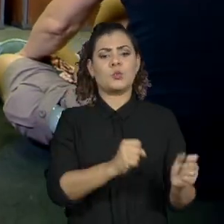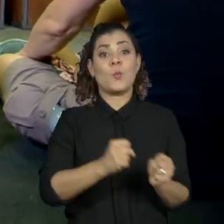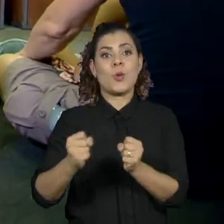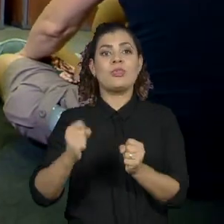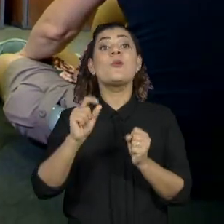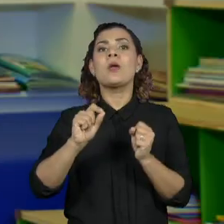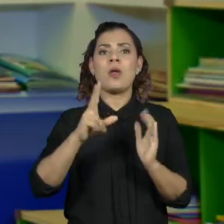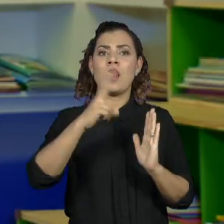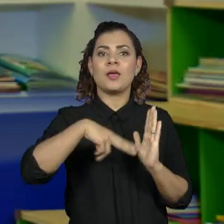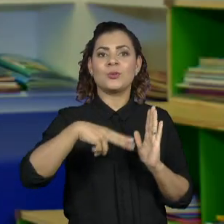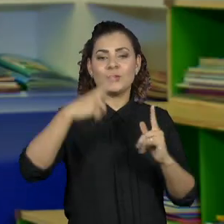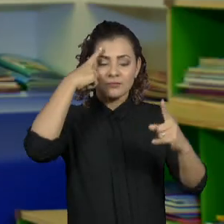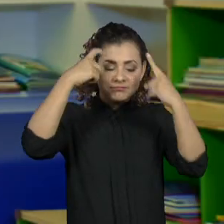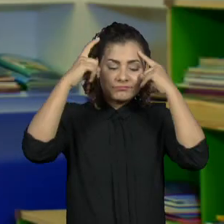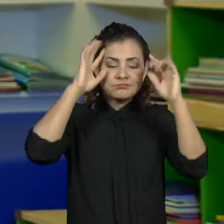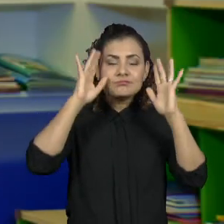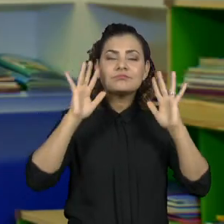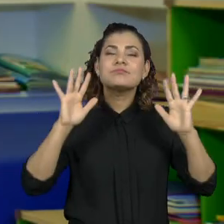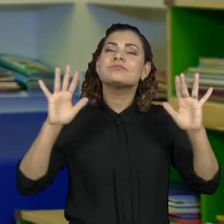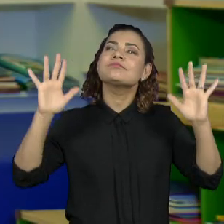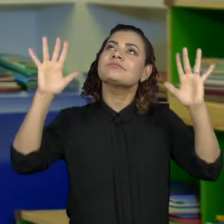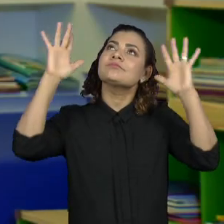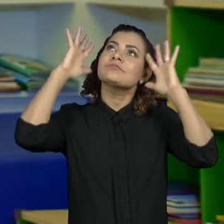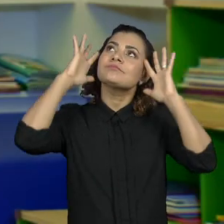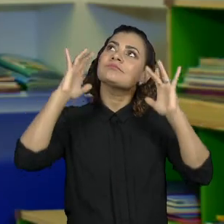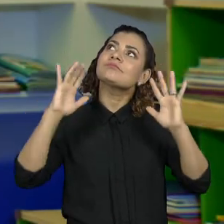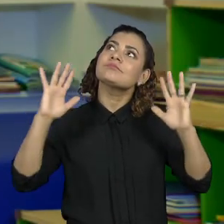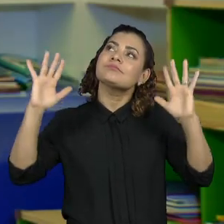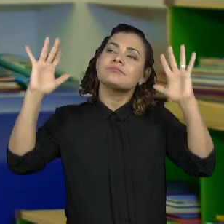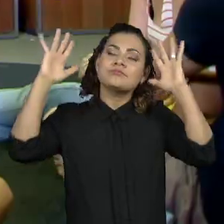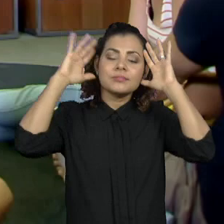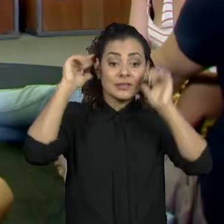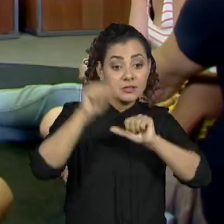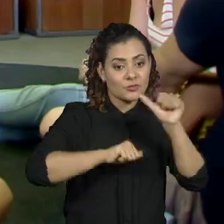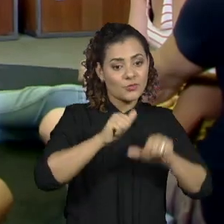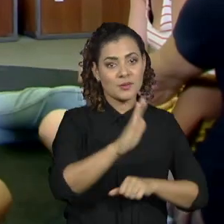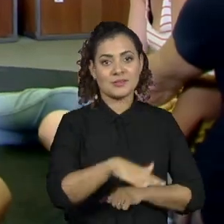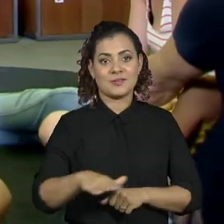leitura do livro para fazer essa transformação na vida de criança.